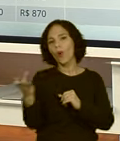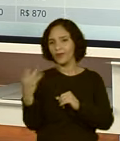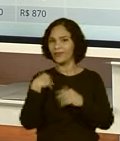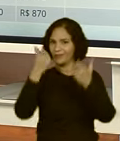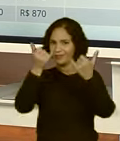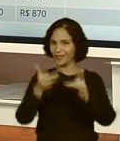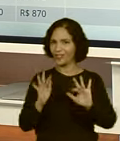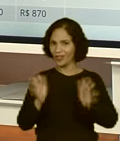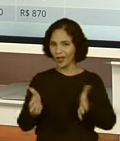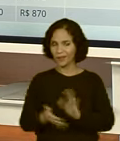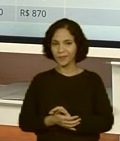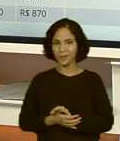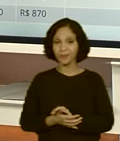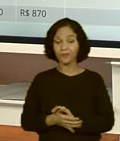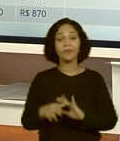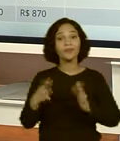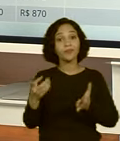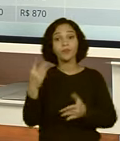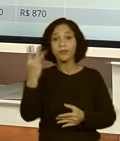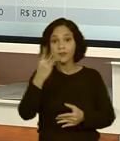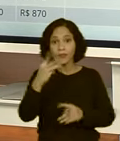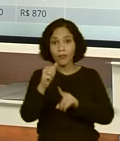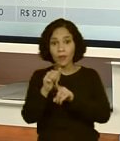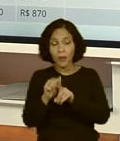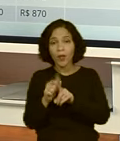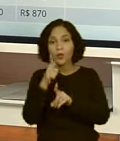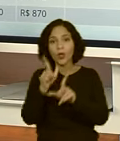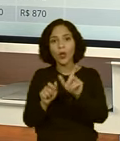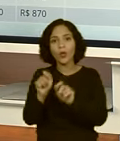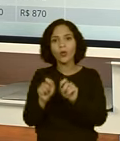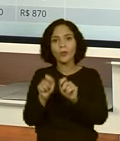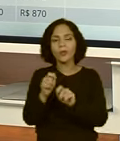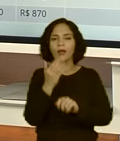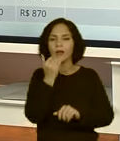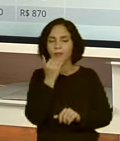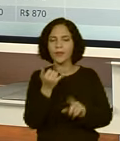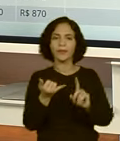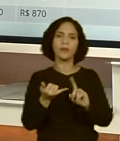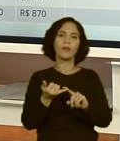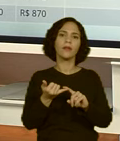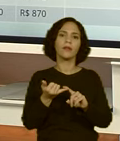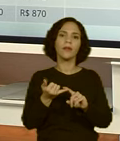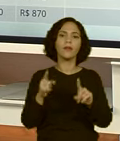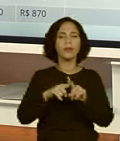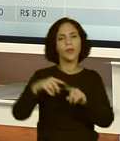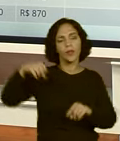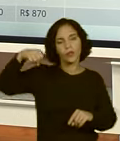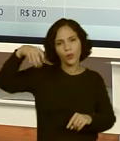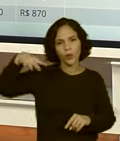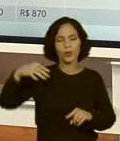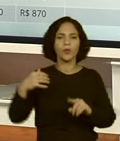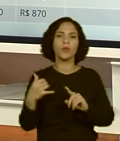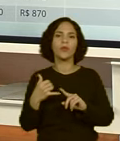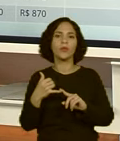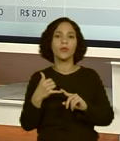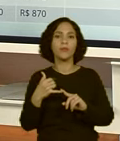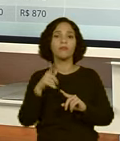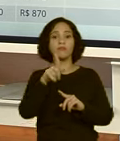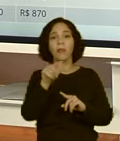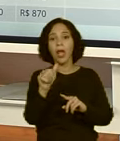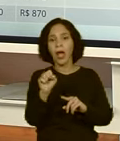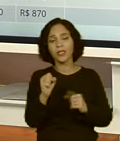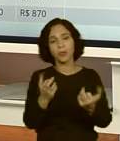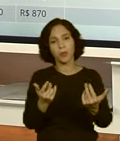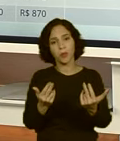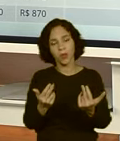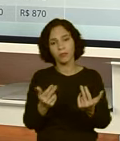família teve uma economia aqui. Ela economizou em alimentação, economizou na energia, o gás se